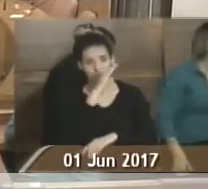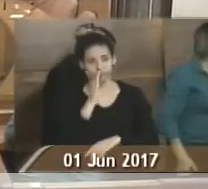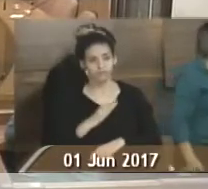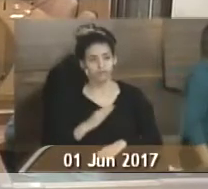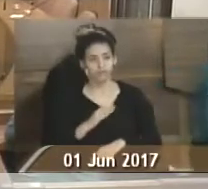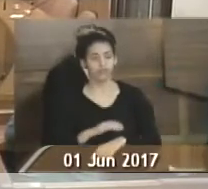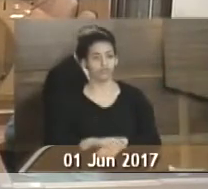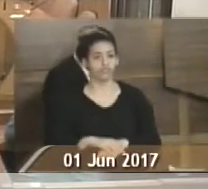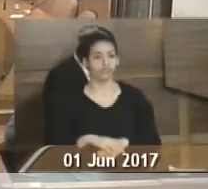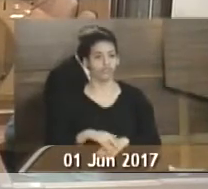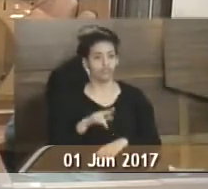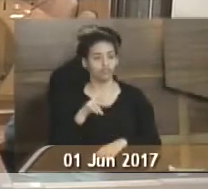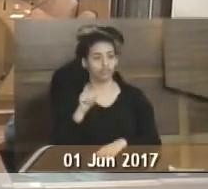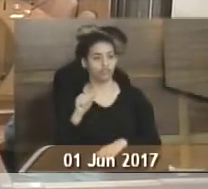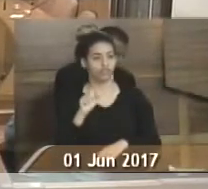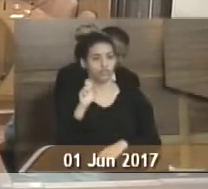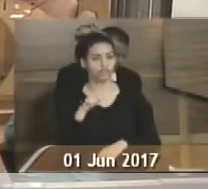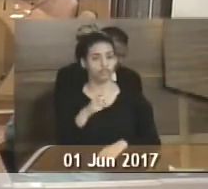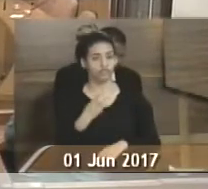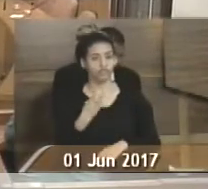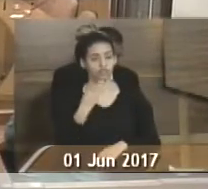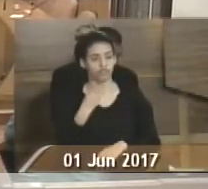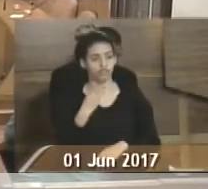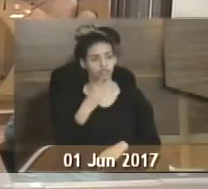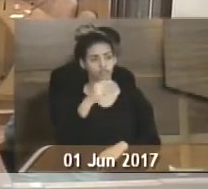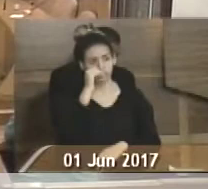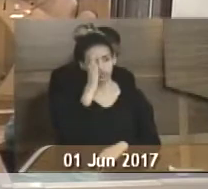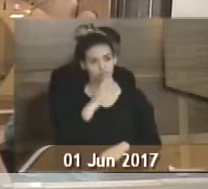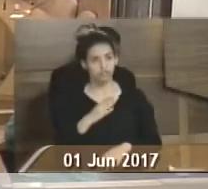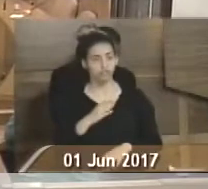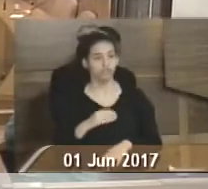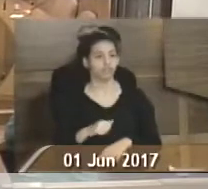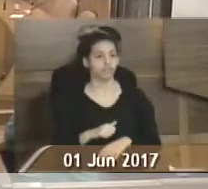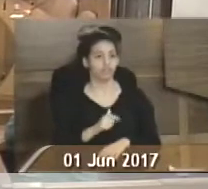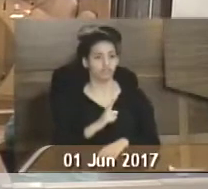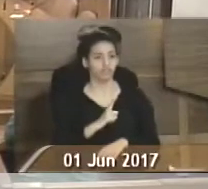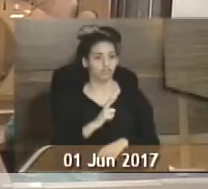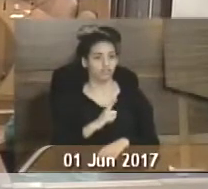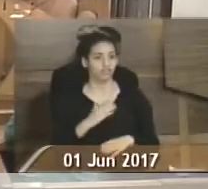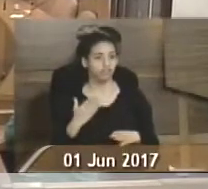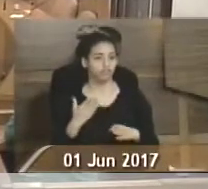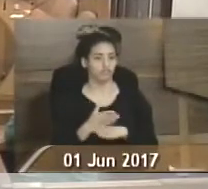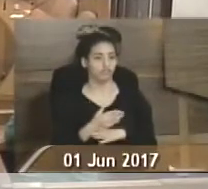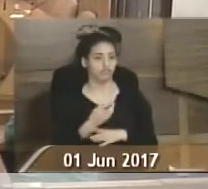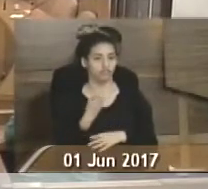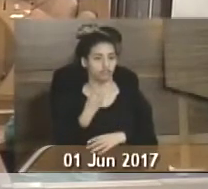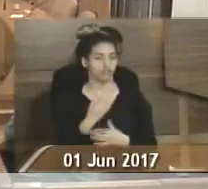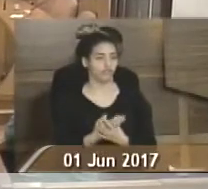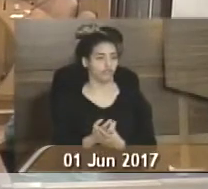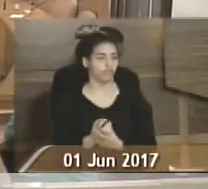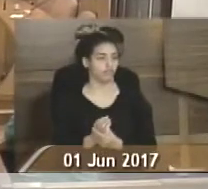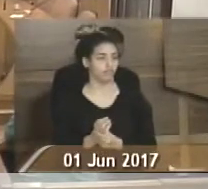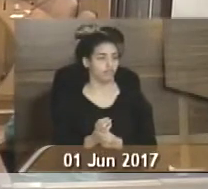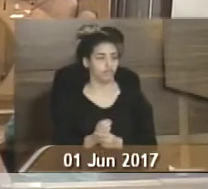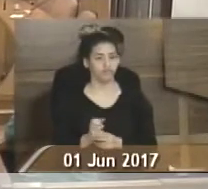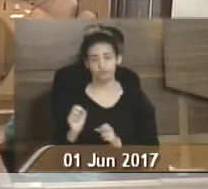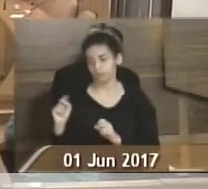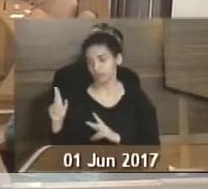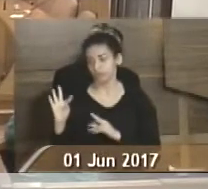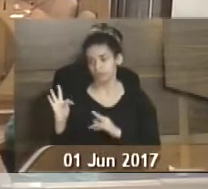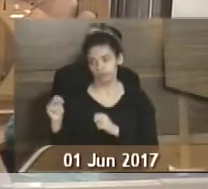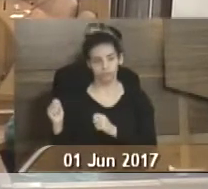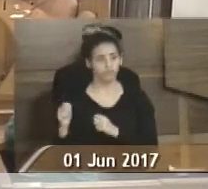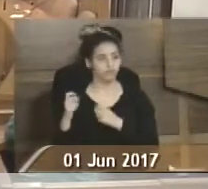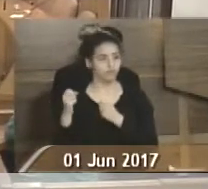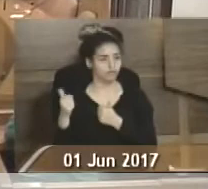a nossa UPA pediátrica é a terceira do Brasil, o nosso shopping é o único no Brasil com três entradas. Não, mas tudo bem,